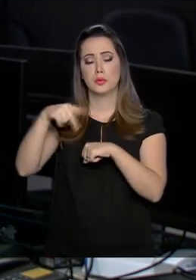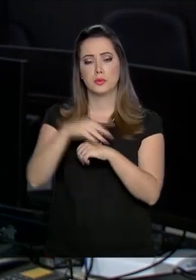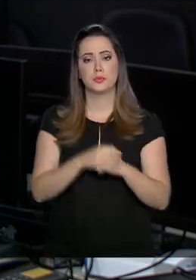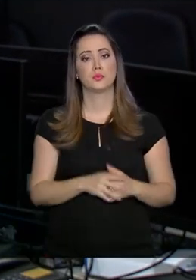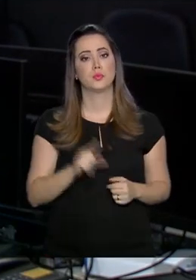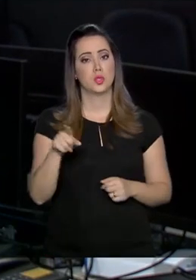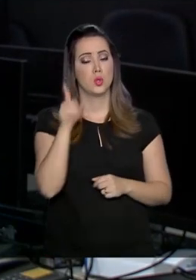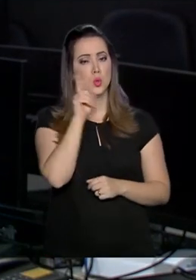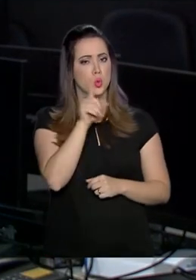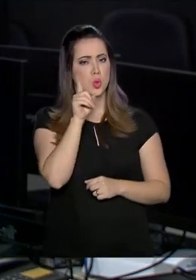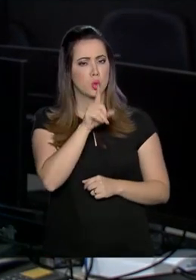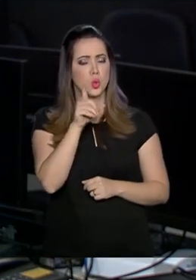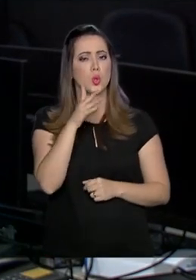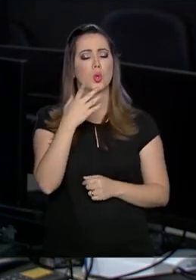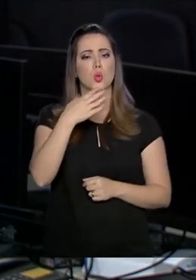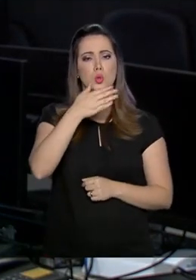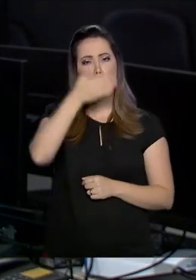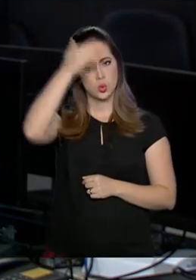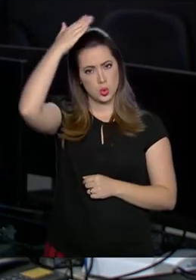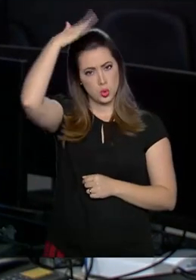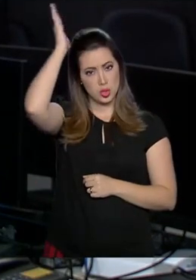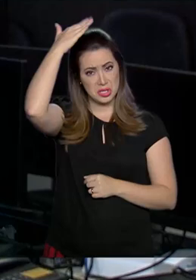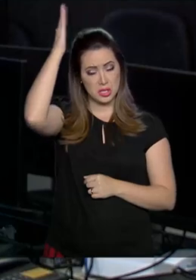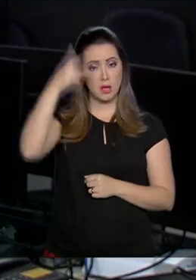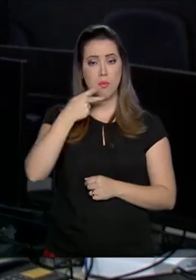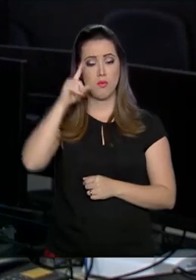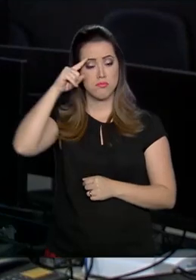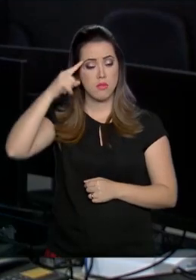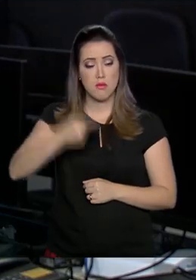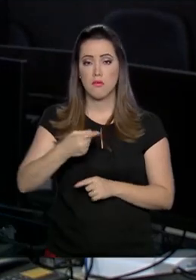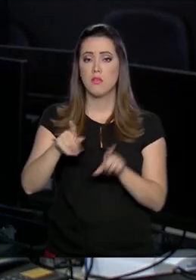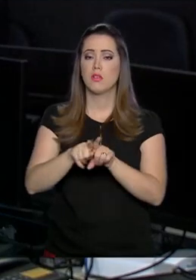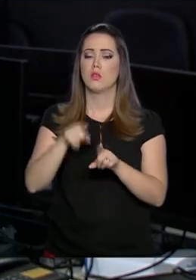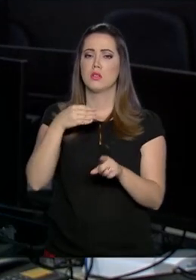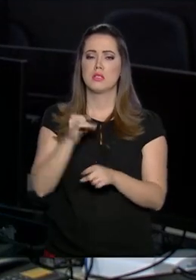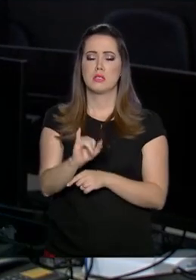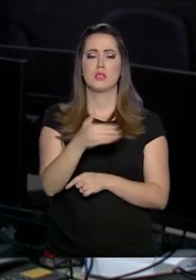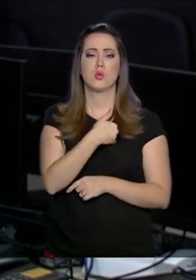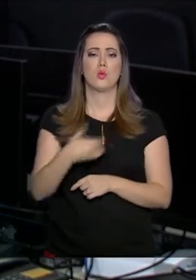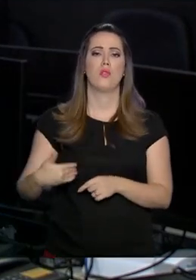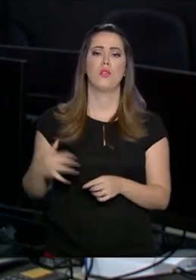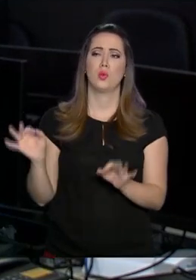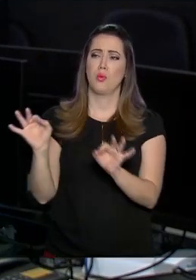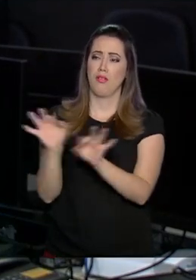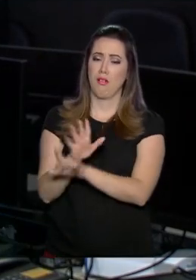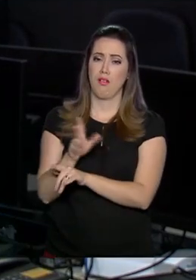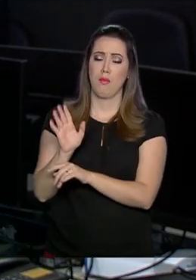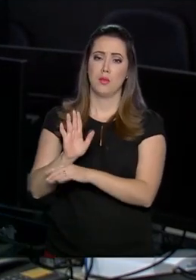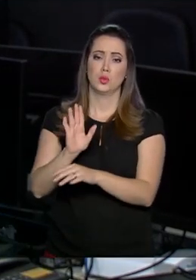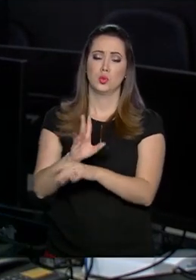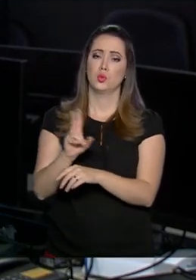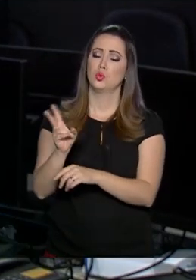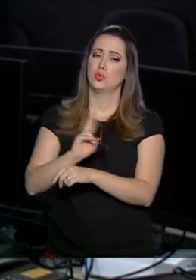Cuba com embargo total e mais sanções se seu governo não suspender seu apoio à Venezuela imediatamente.